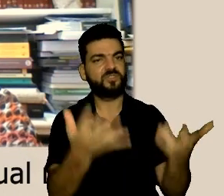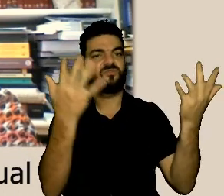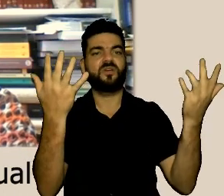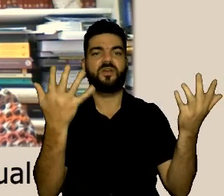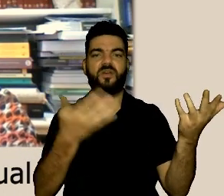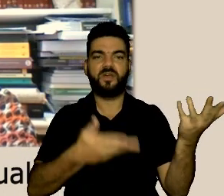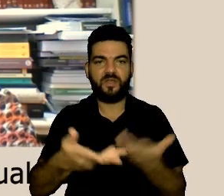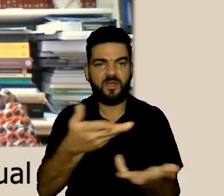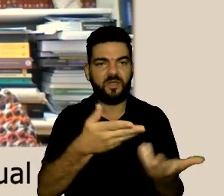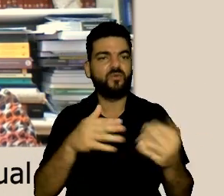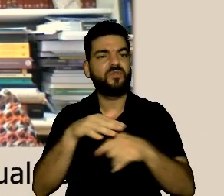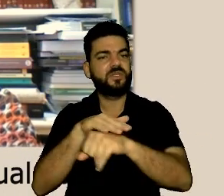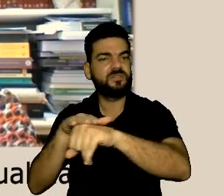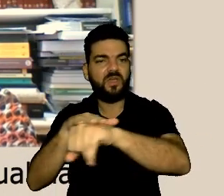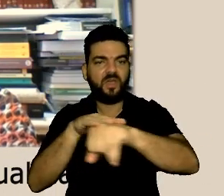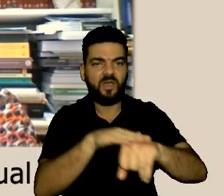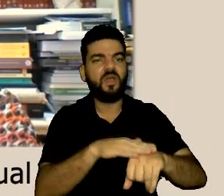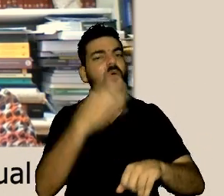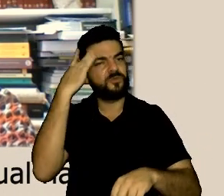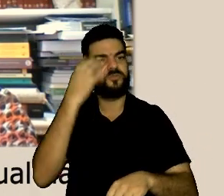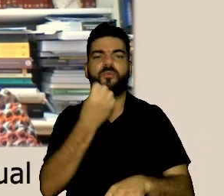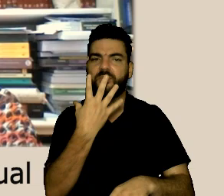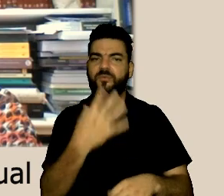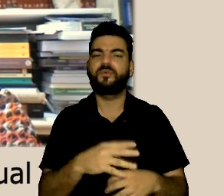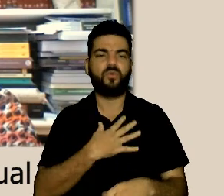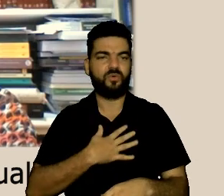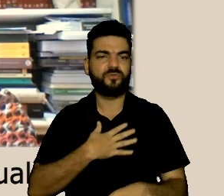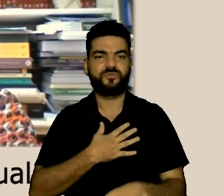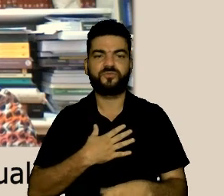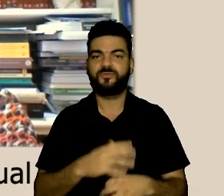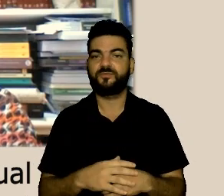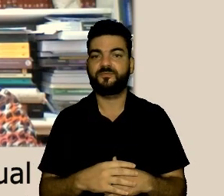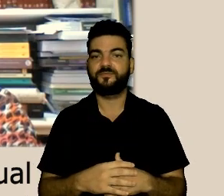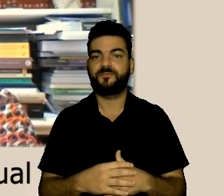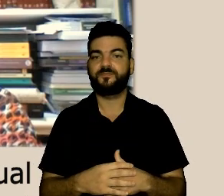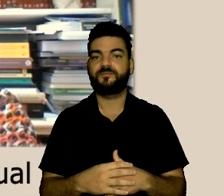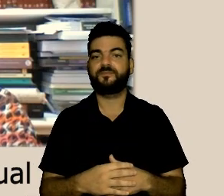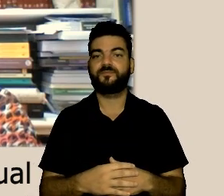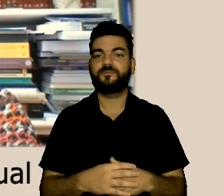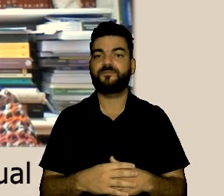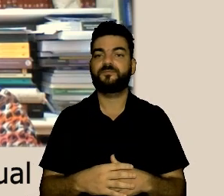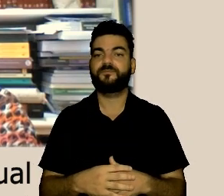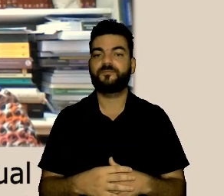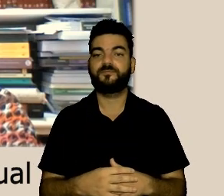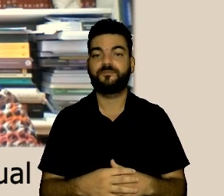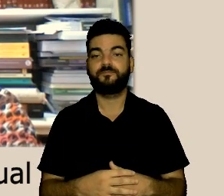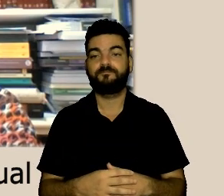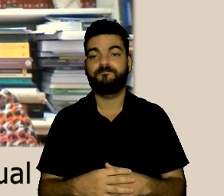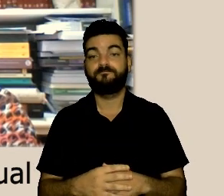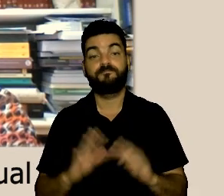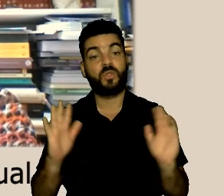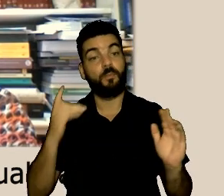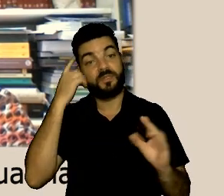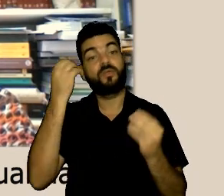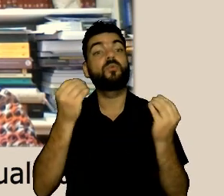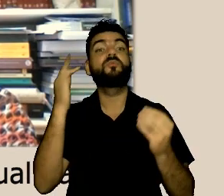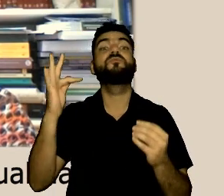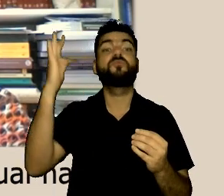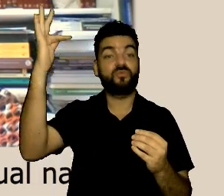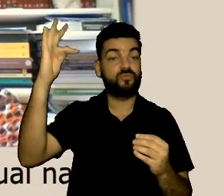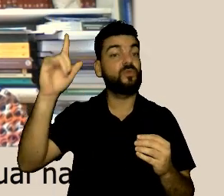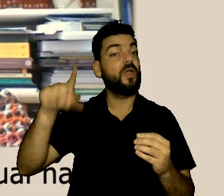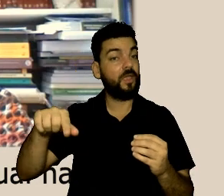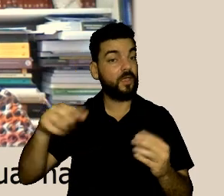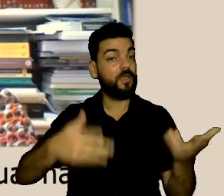esse objetivo das práticas restaurativas os círculos eu acho muito bacana eu